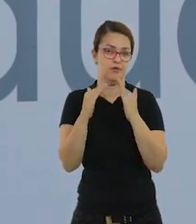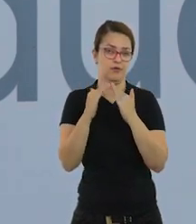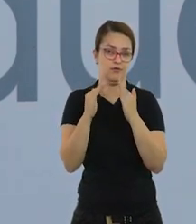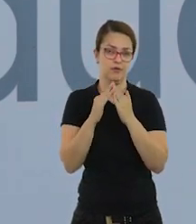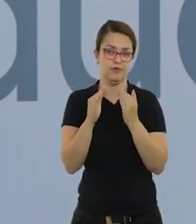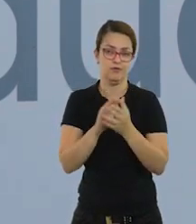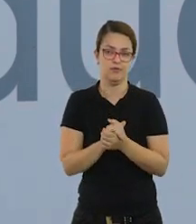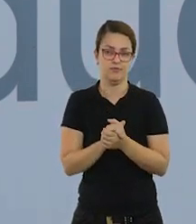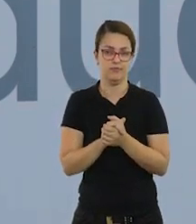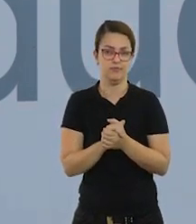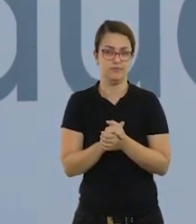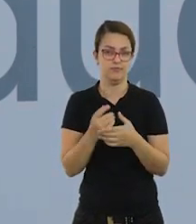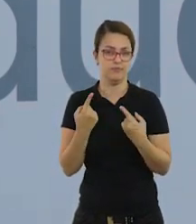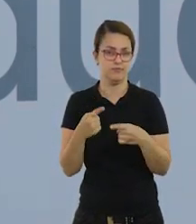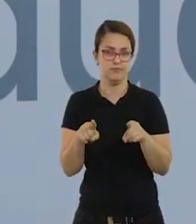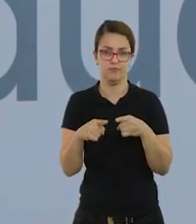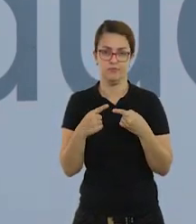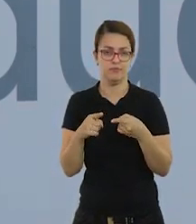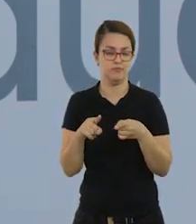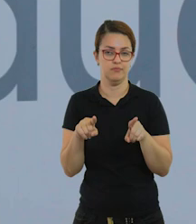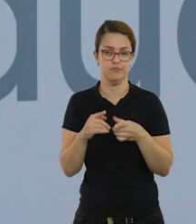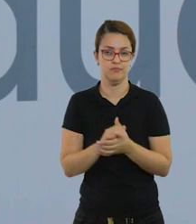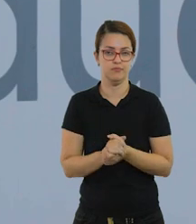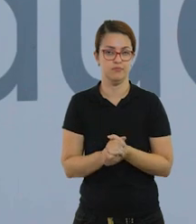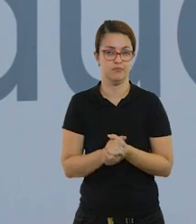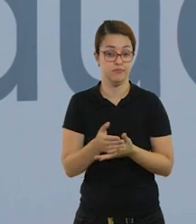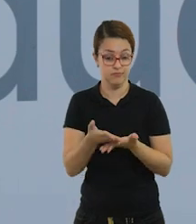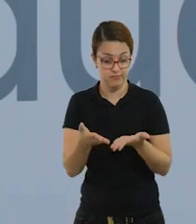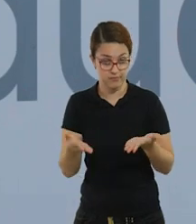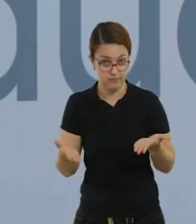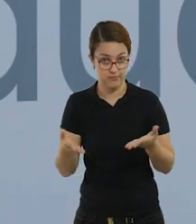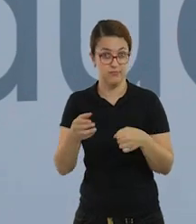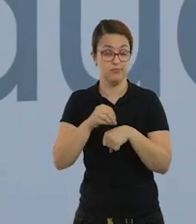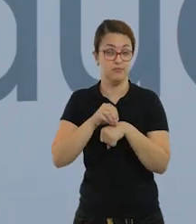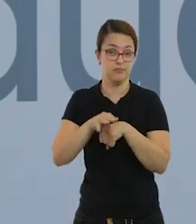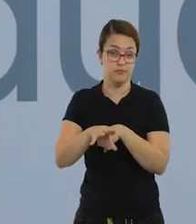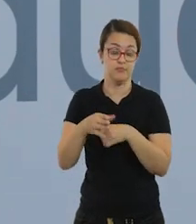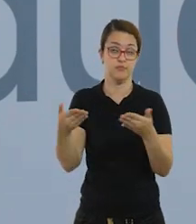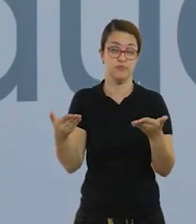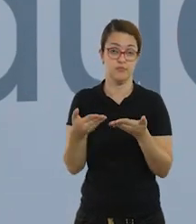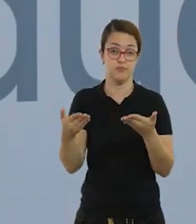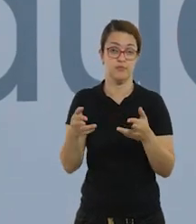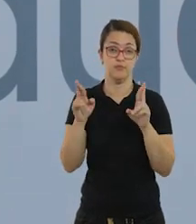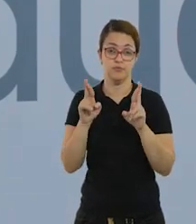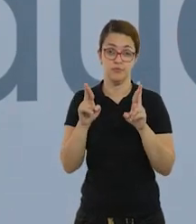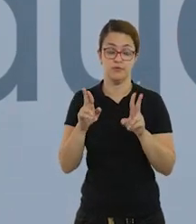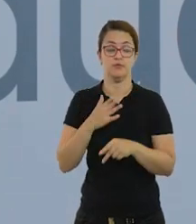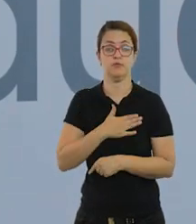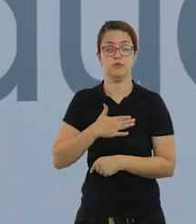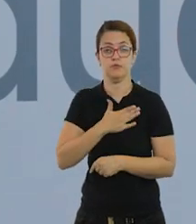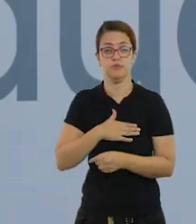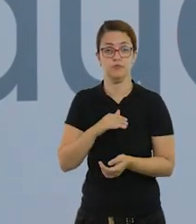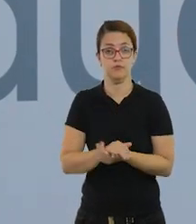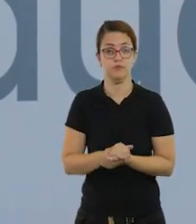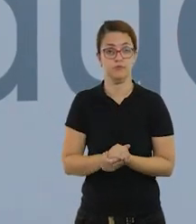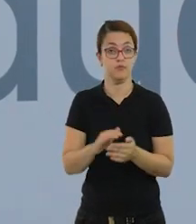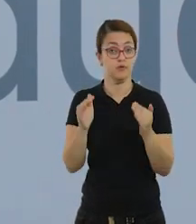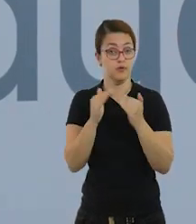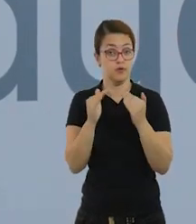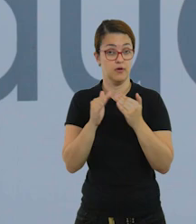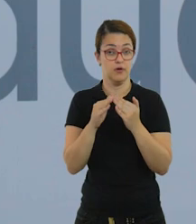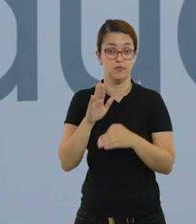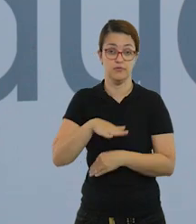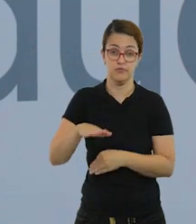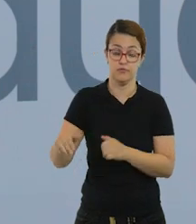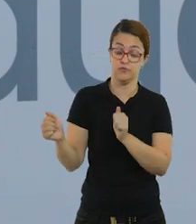essa brincadeira através de qualquer tipo musical. Bom, então é isso, essas são as propostas de hoje, espero que vocês tenham